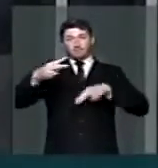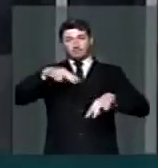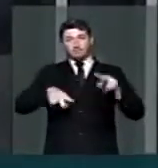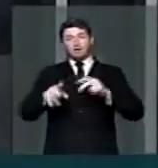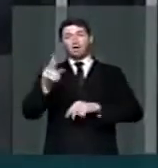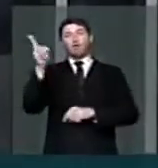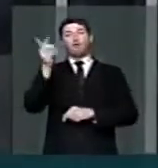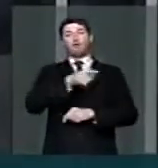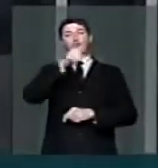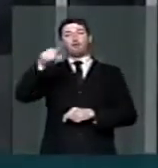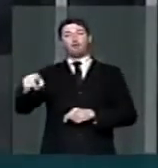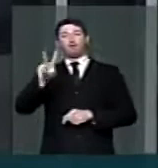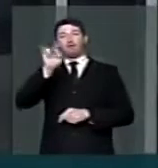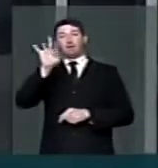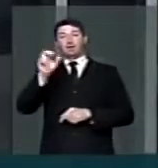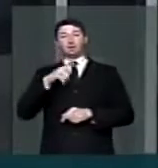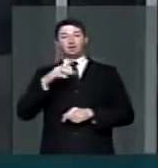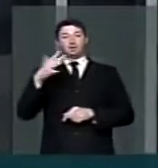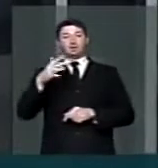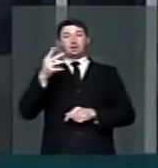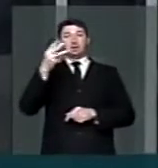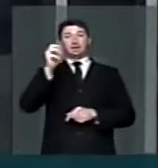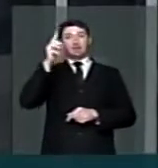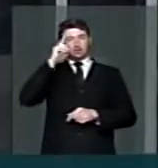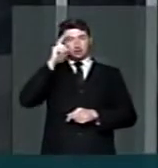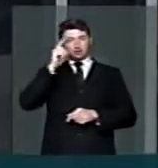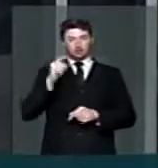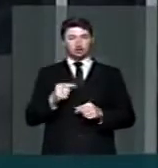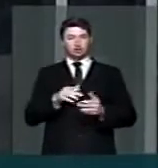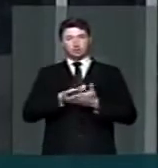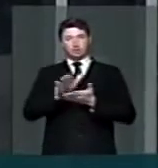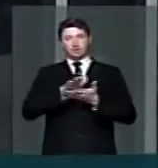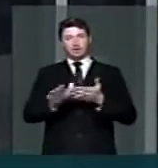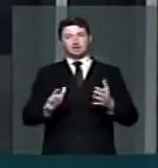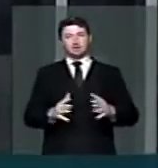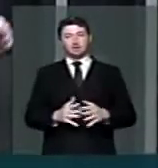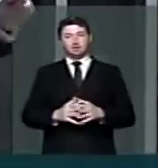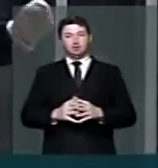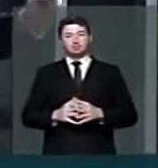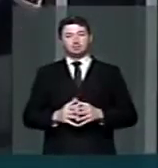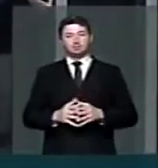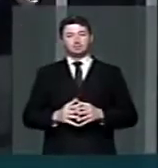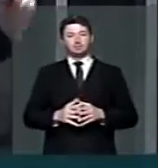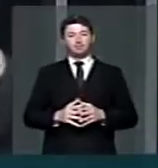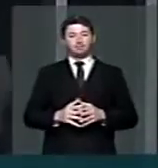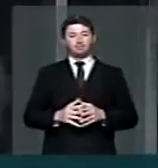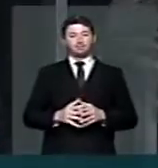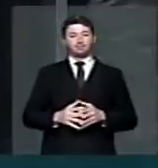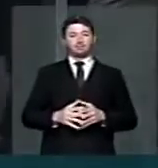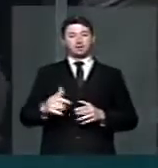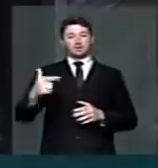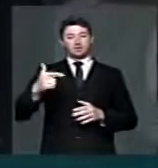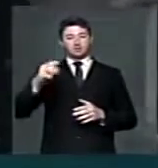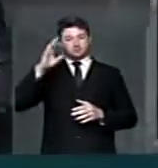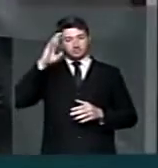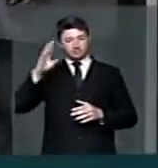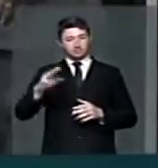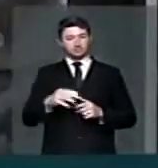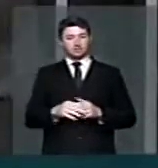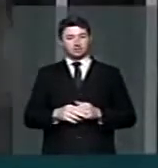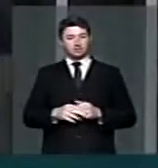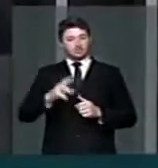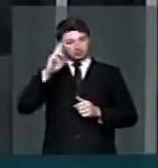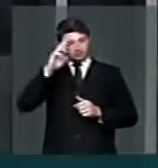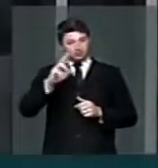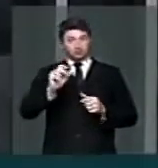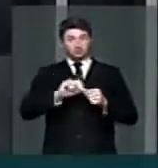vetos que já tem mais de 30 dias de publicação. O segundo e maior passo, vossa excelência